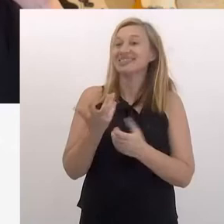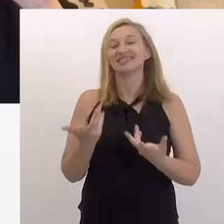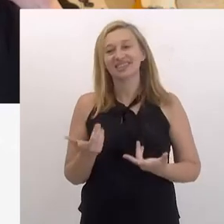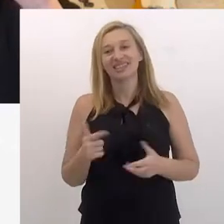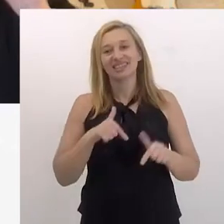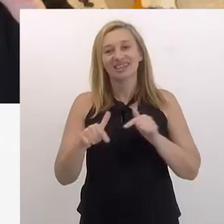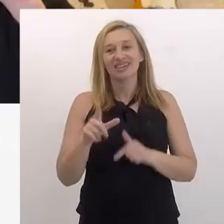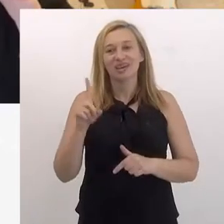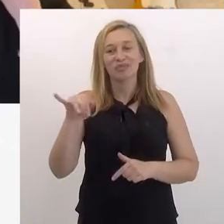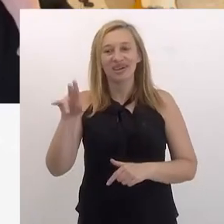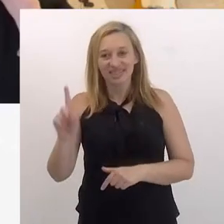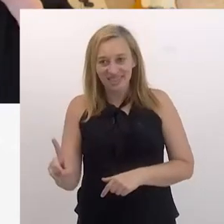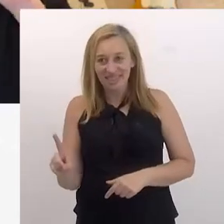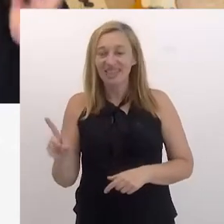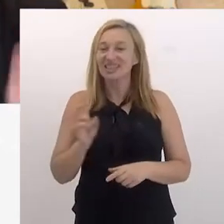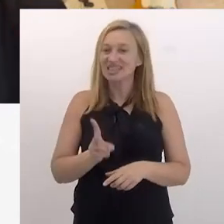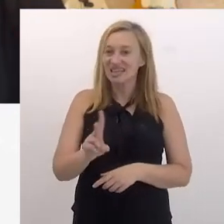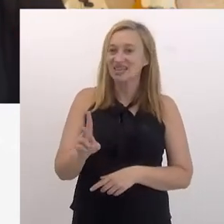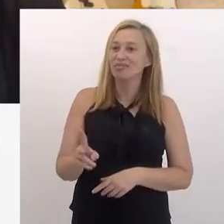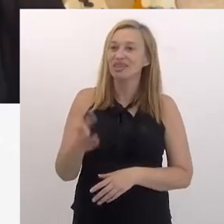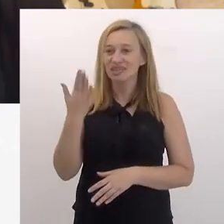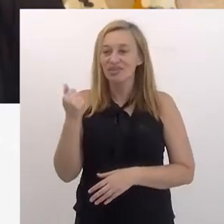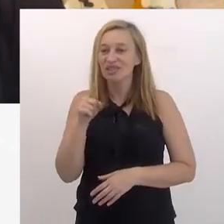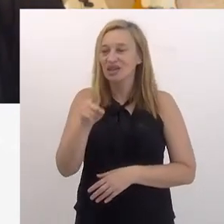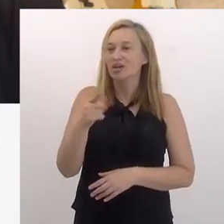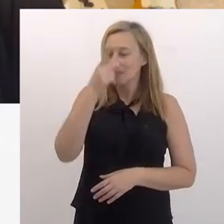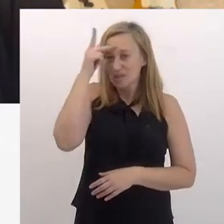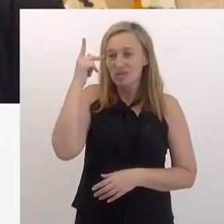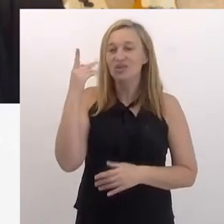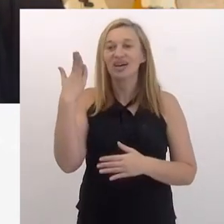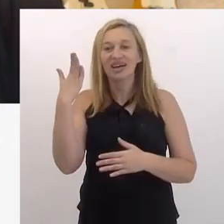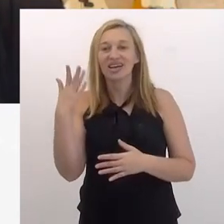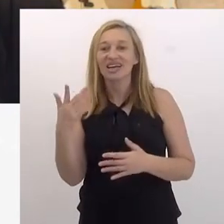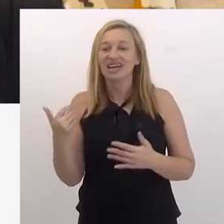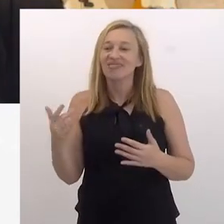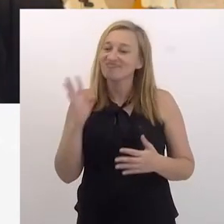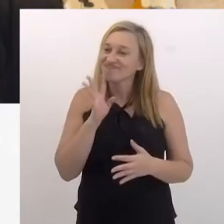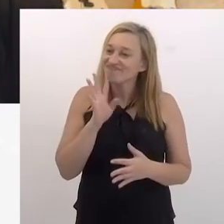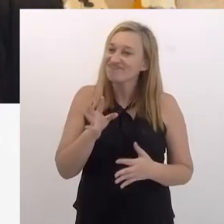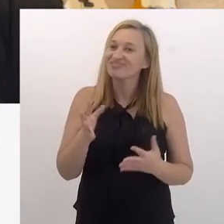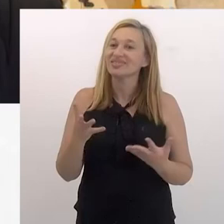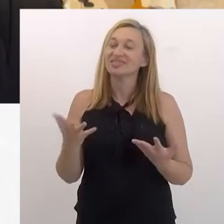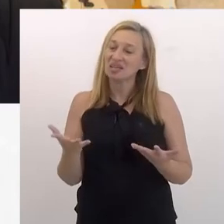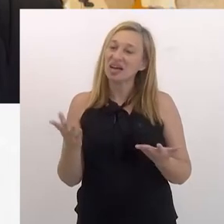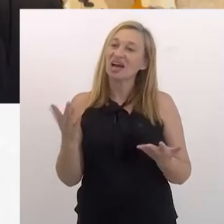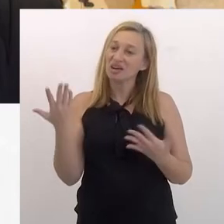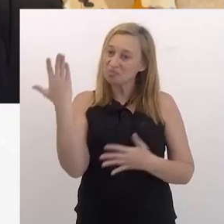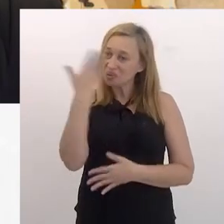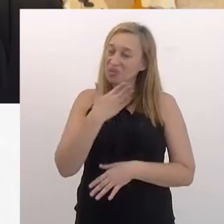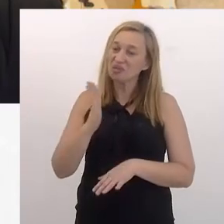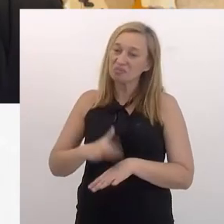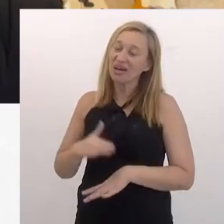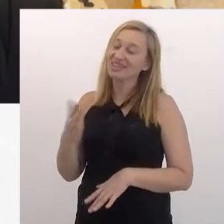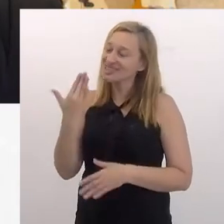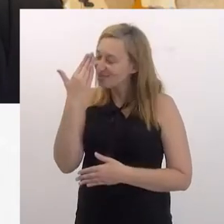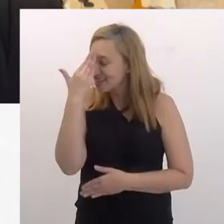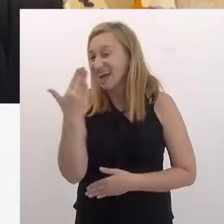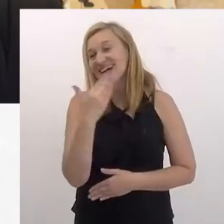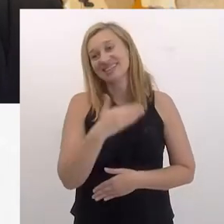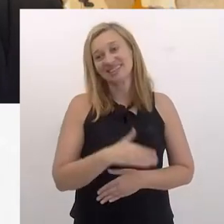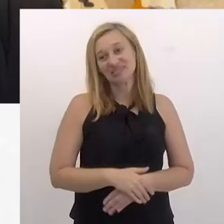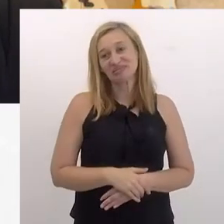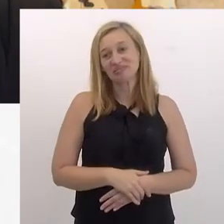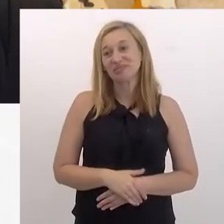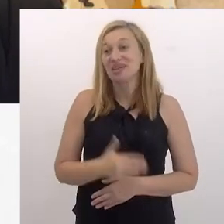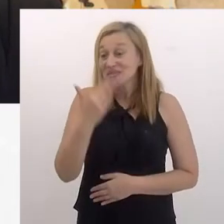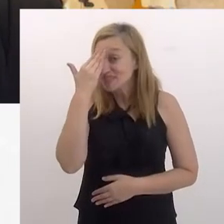muito tempo, eu estava na Bande, estava fazendo um show lá, então eu sempre soube que você é uma pessoa muito bacana e, nossa, ficou a prova, mas aqui,